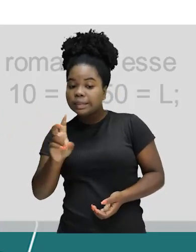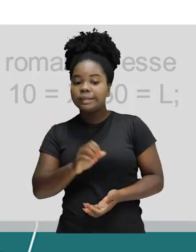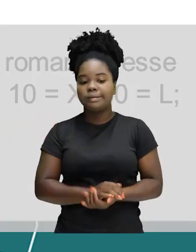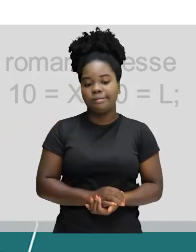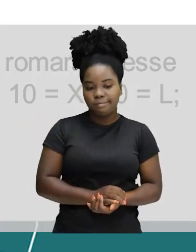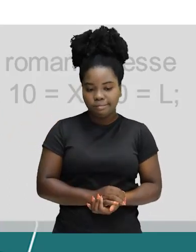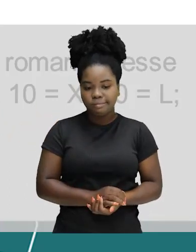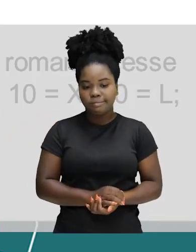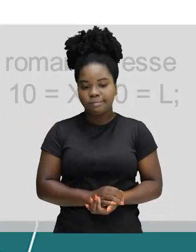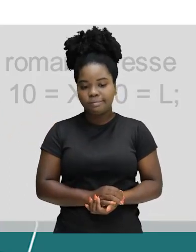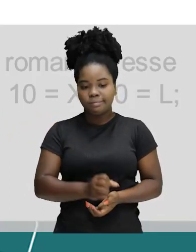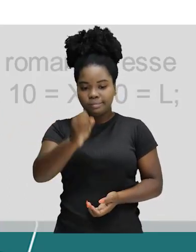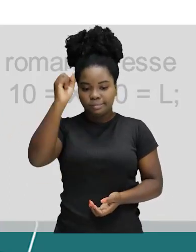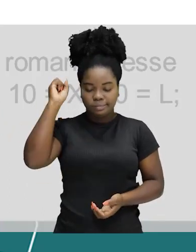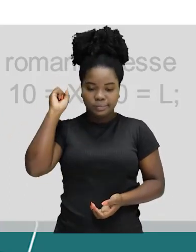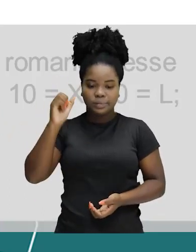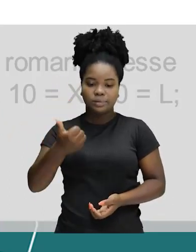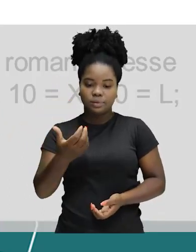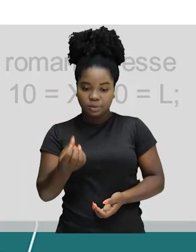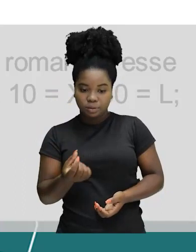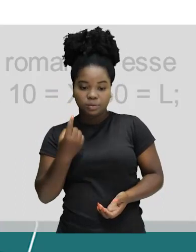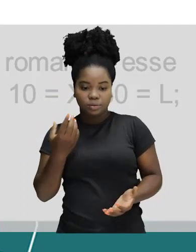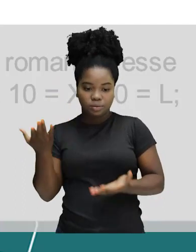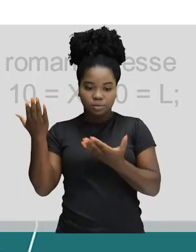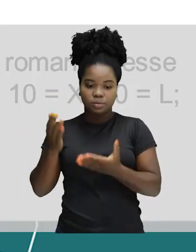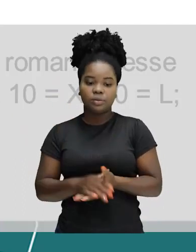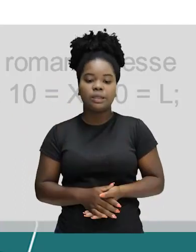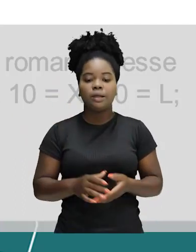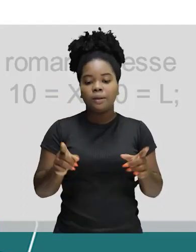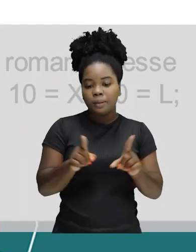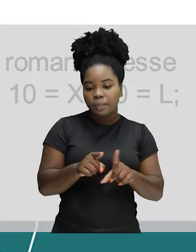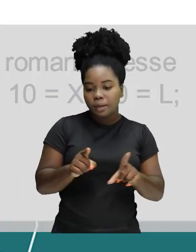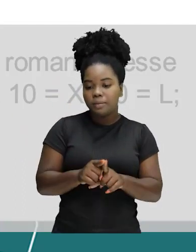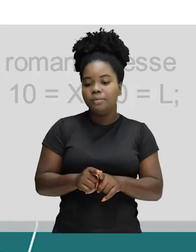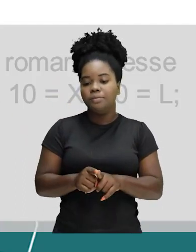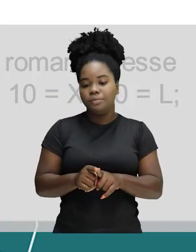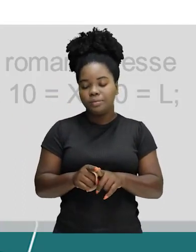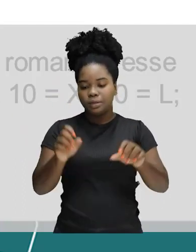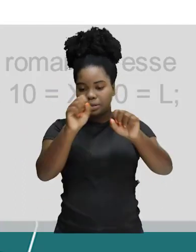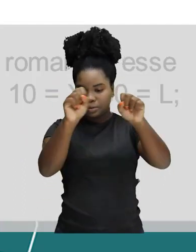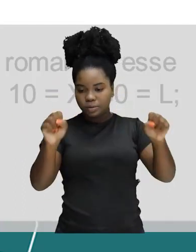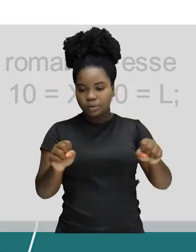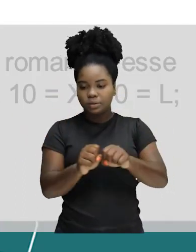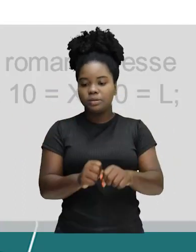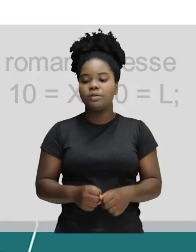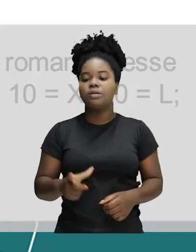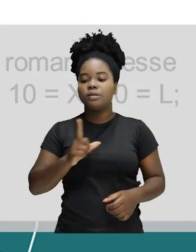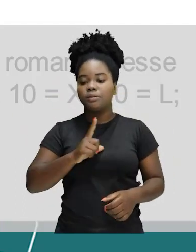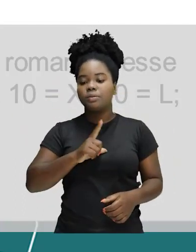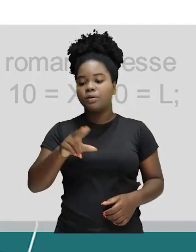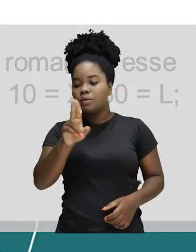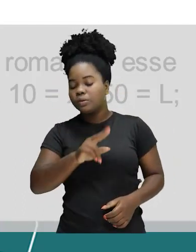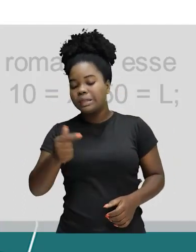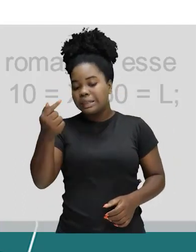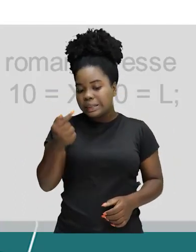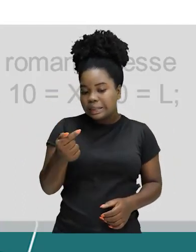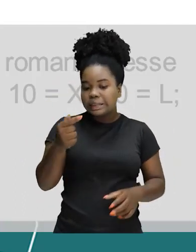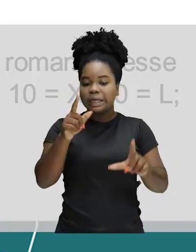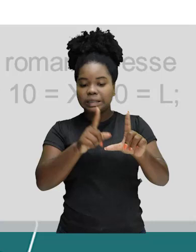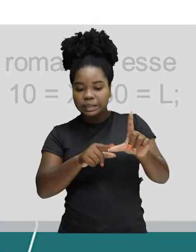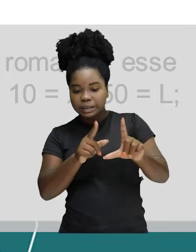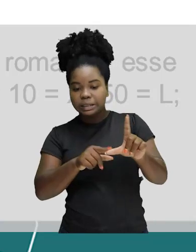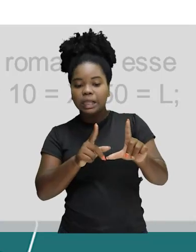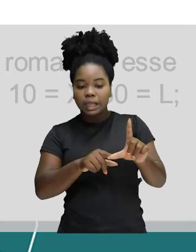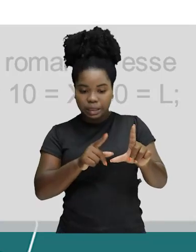Também conhecido por numeração romana, os algarismos romanos, sistema, utiliza sete letras para indicar os